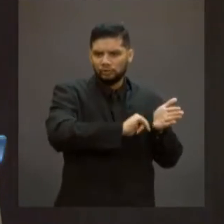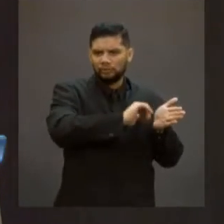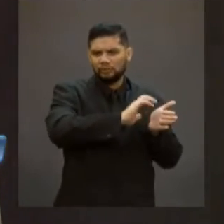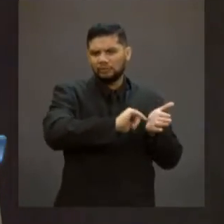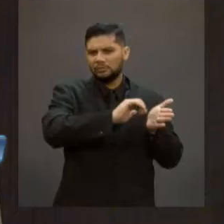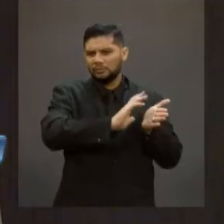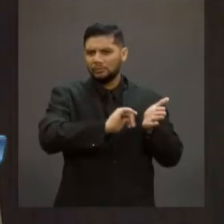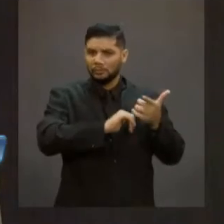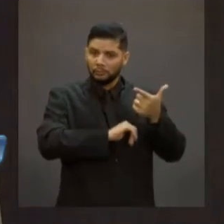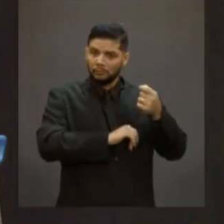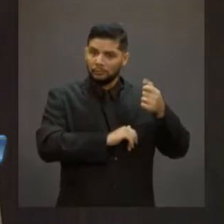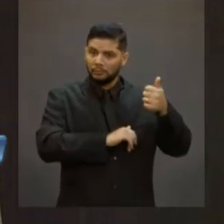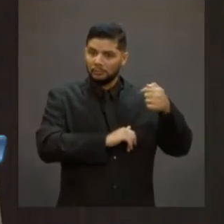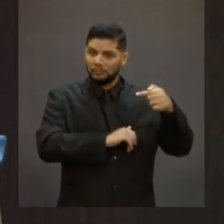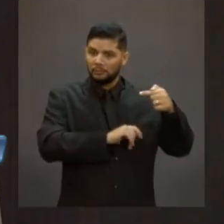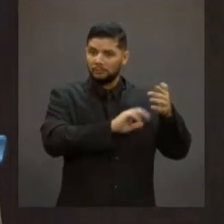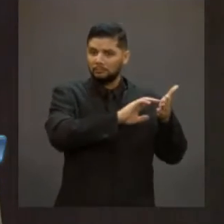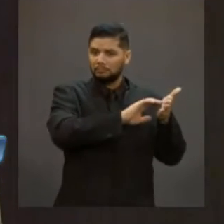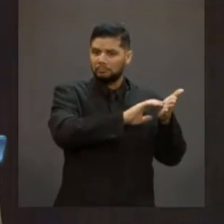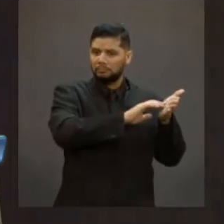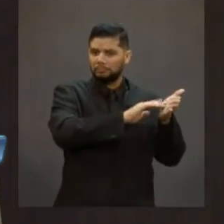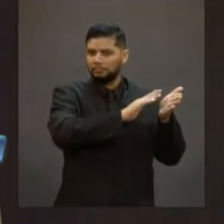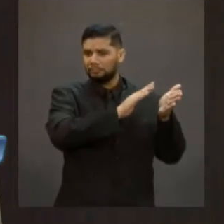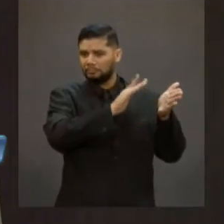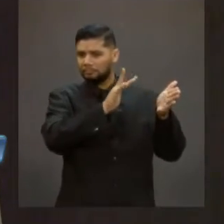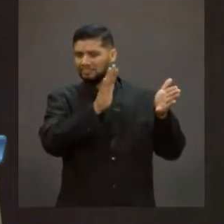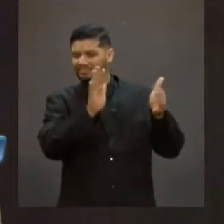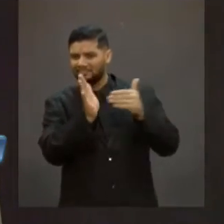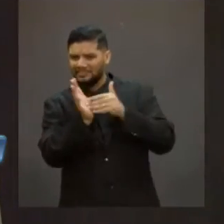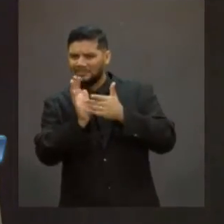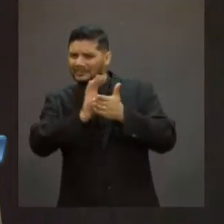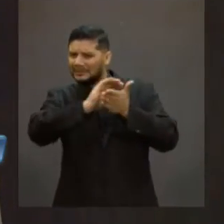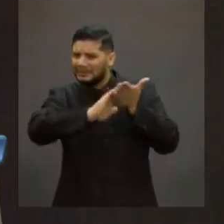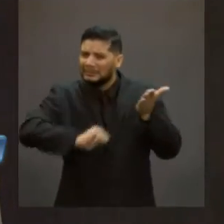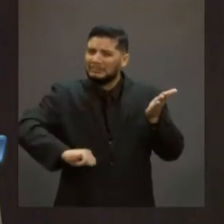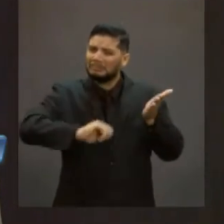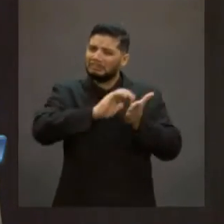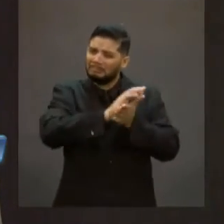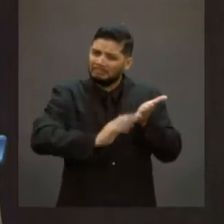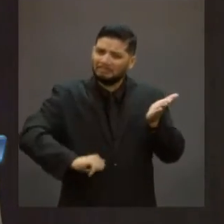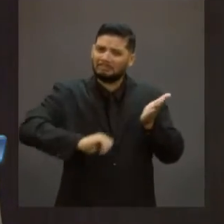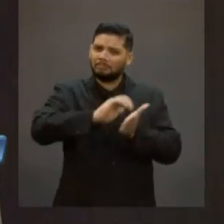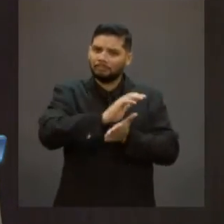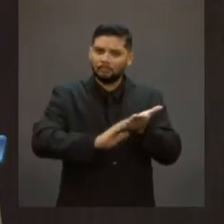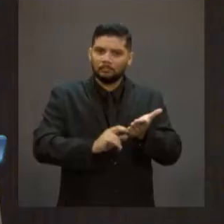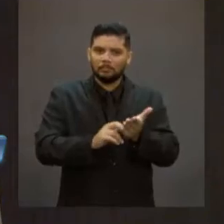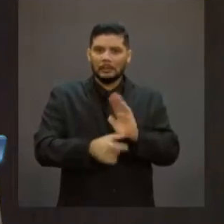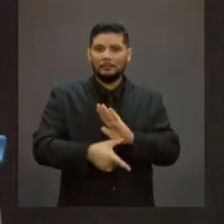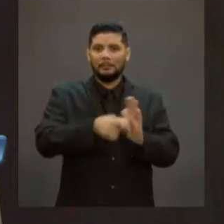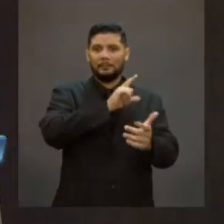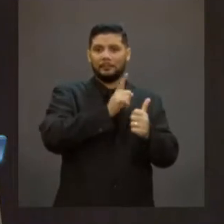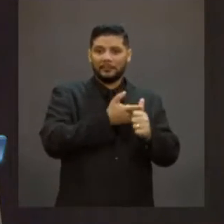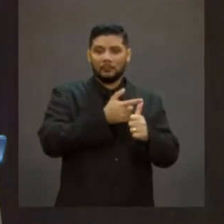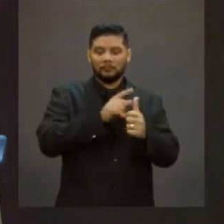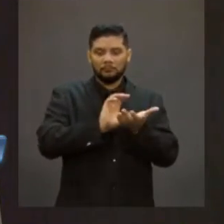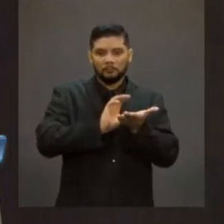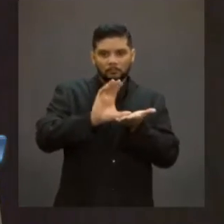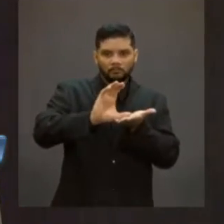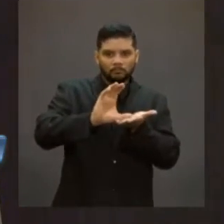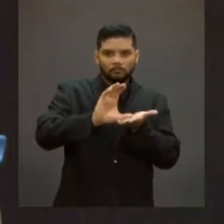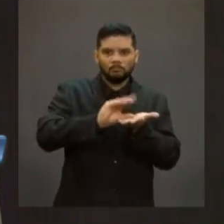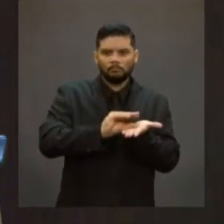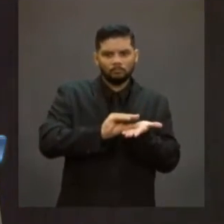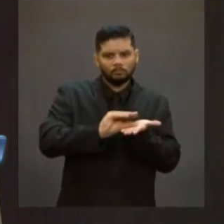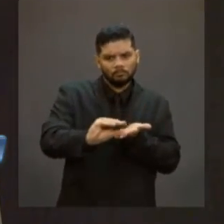Social. Em especial, serviços sócio-assistenciais, porque primeiro foi a limitação dos orçamentos. Eu ligo para o